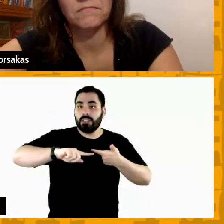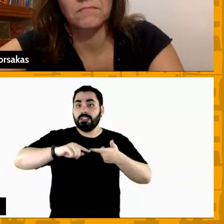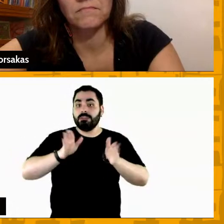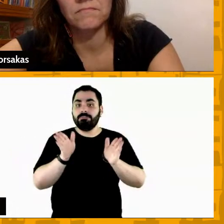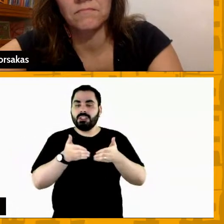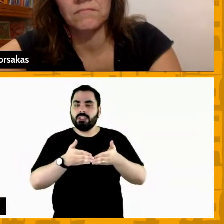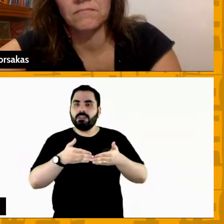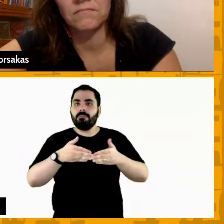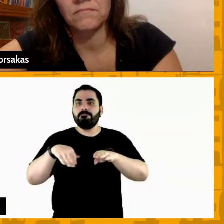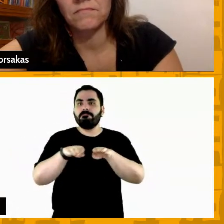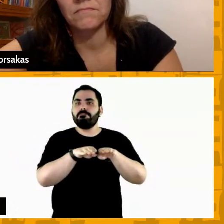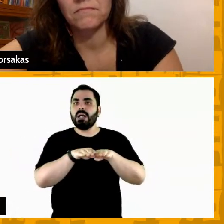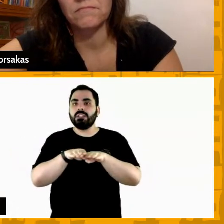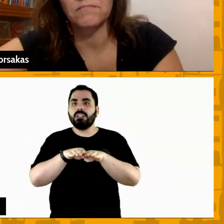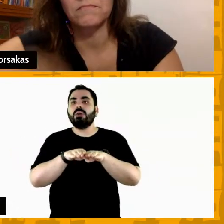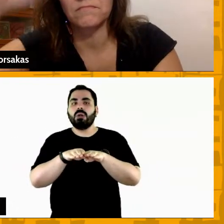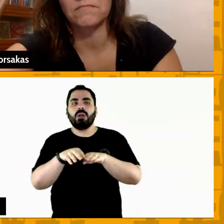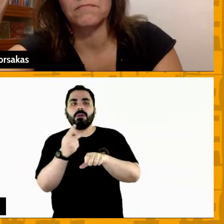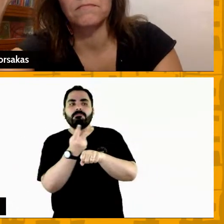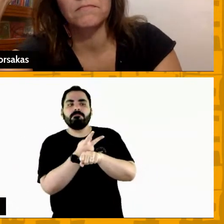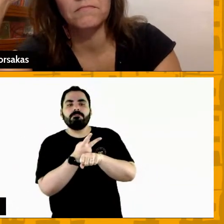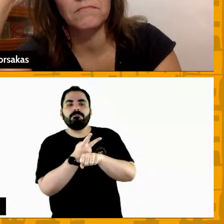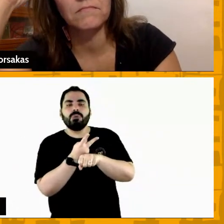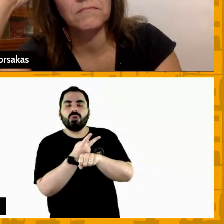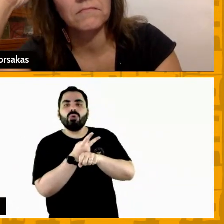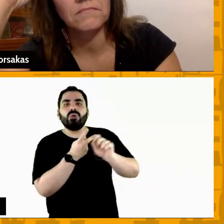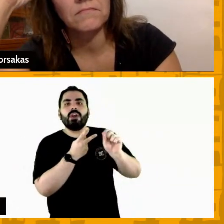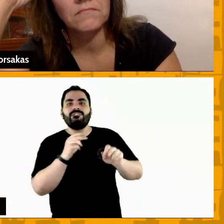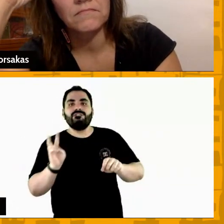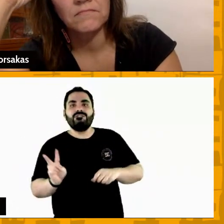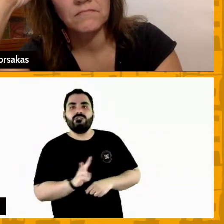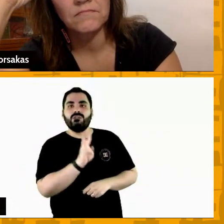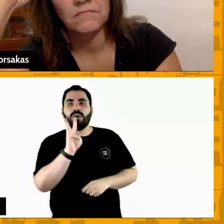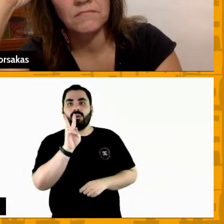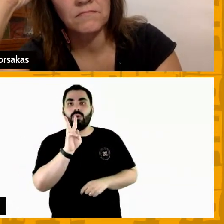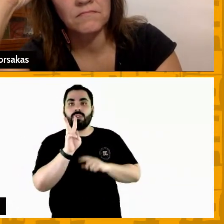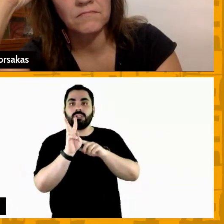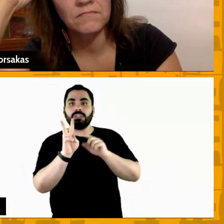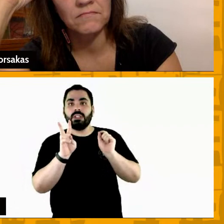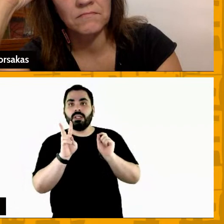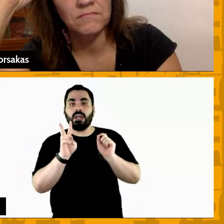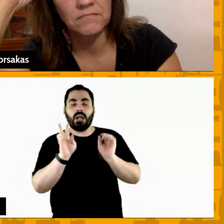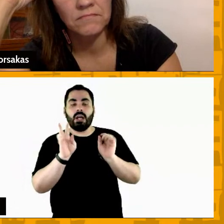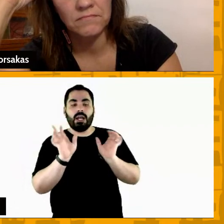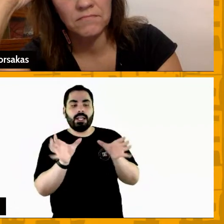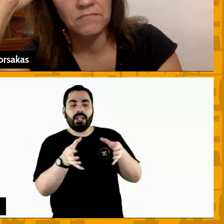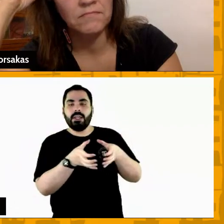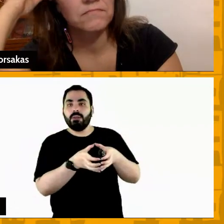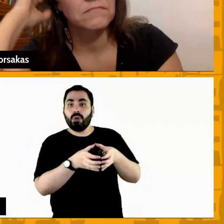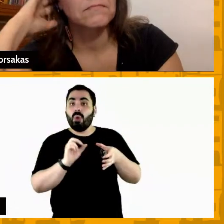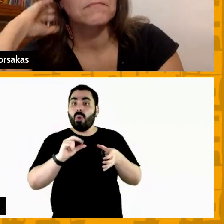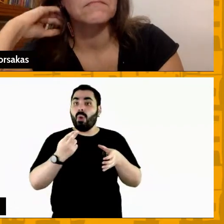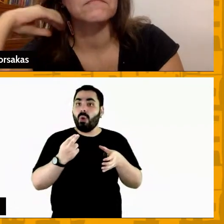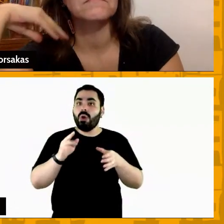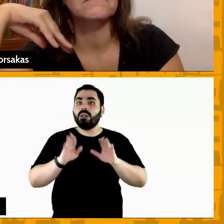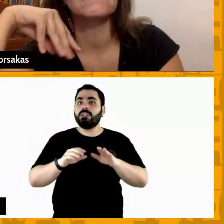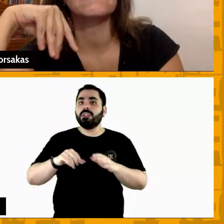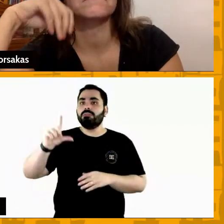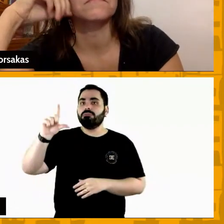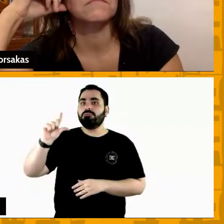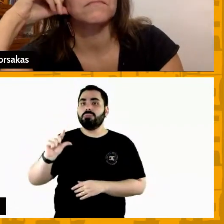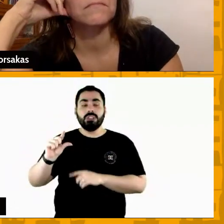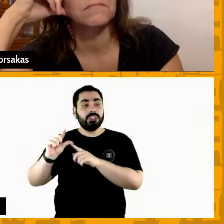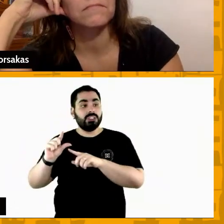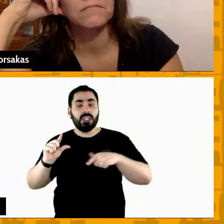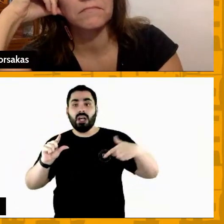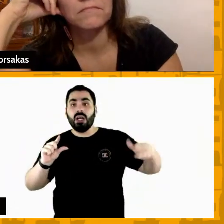padrões que você vai procurar valorizar o seu a sua equipe ou minimizar a força da outra equipe de